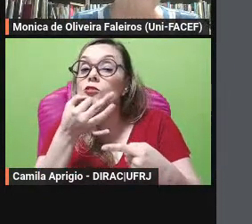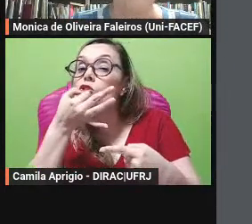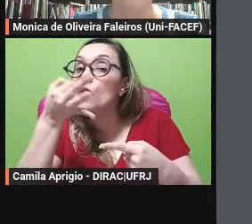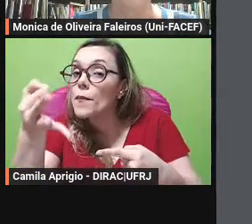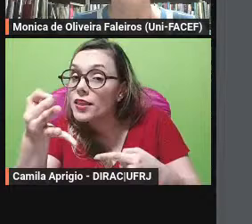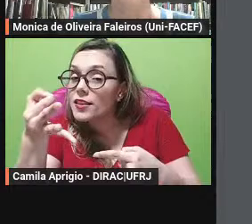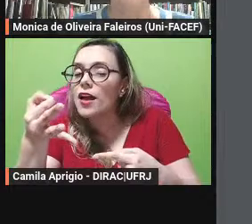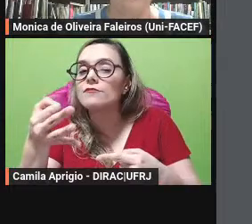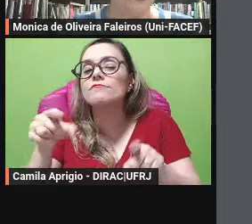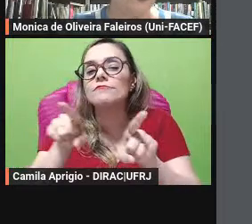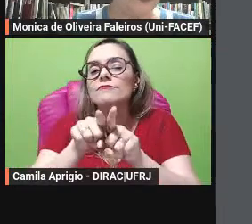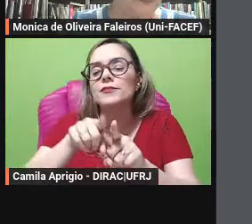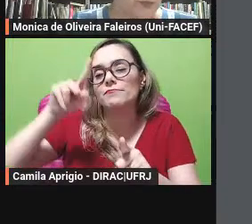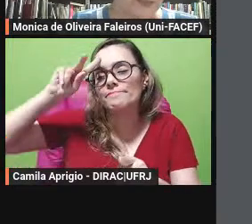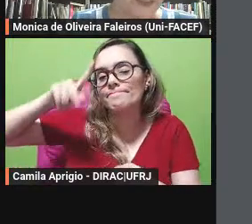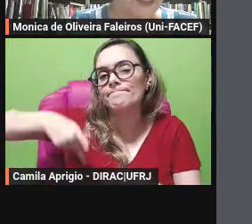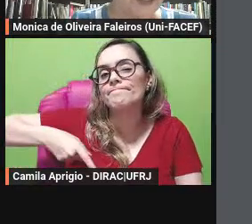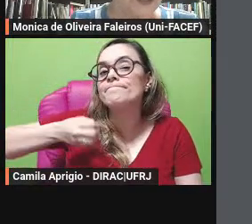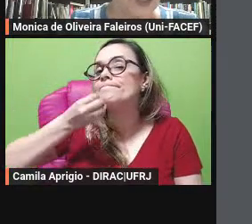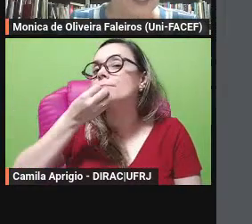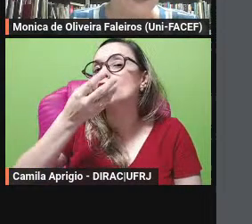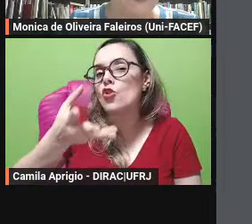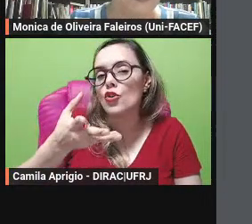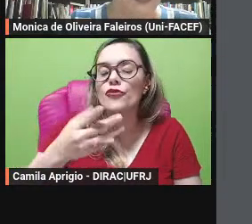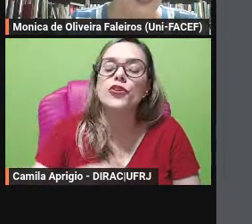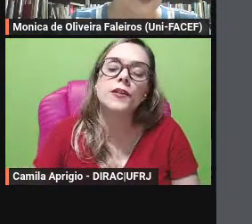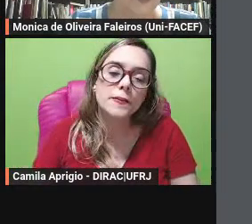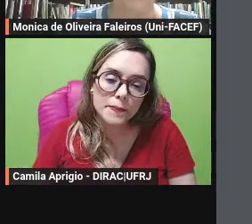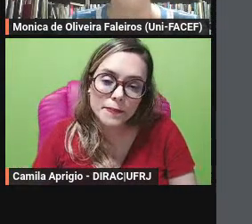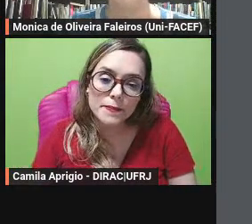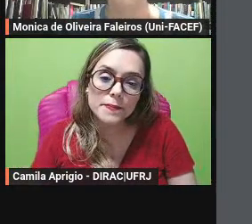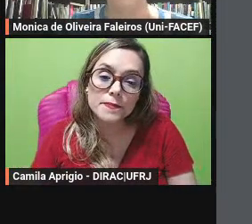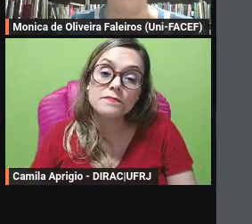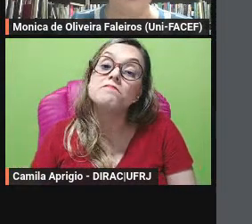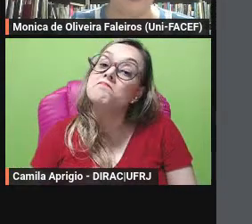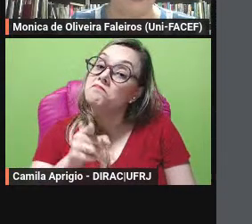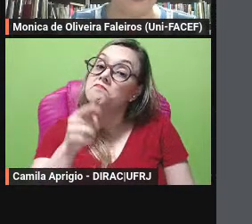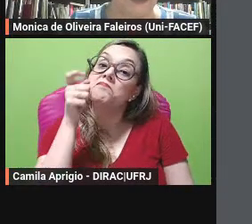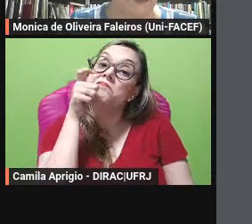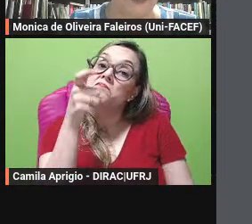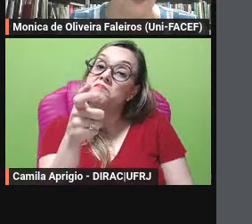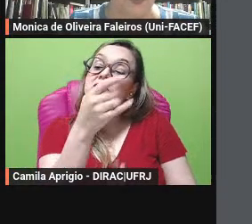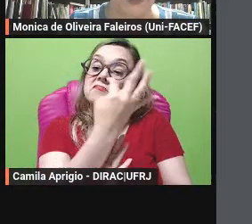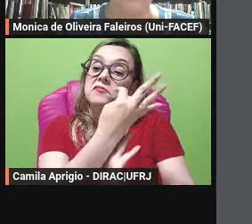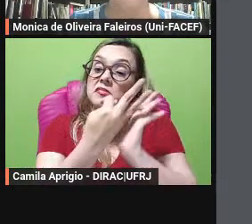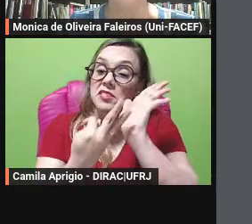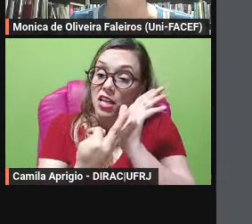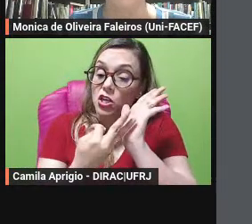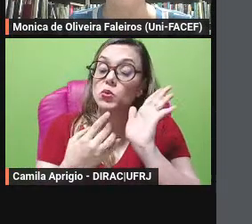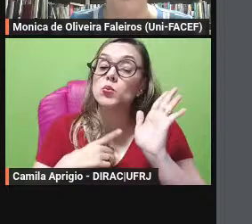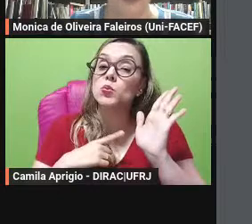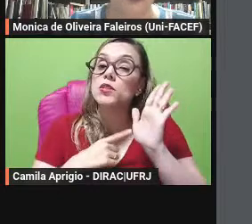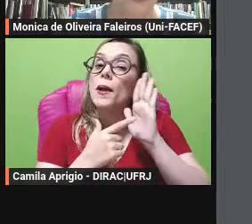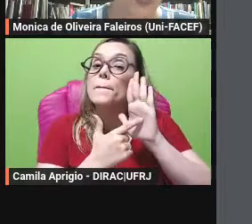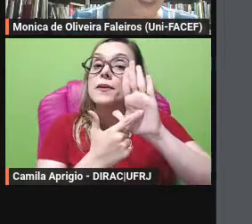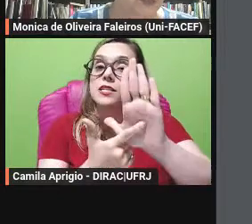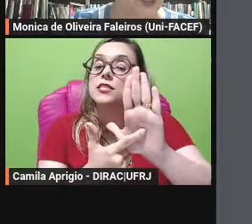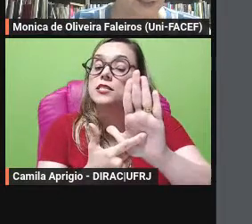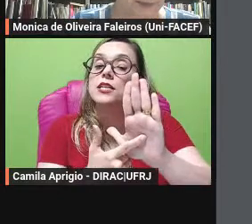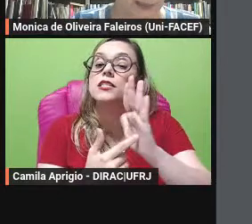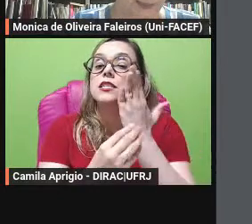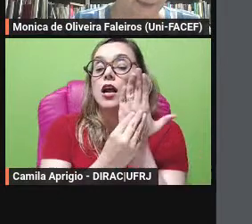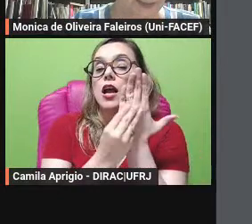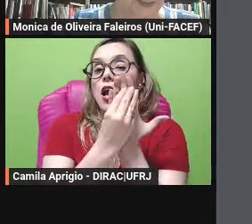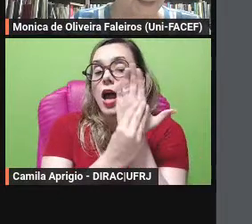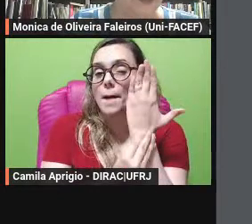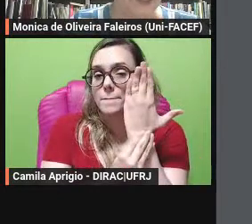então o interessante é que esses textos de apresentação são colocados na capa frente